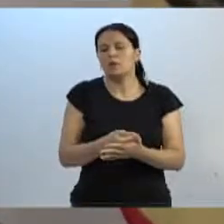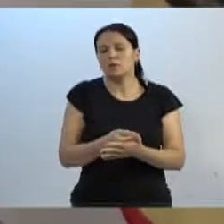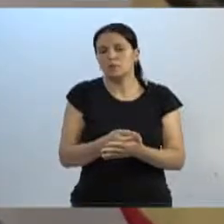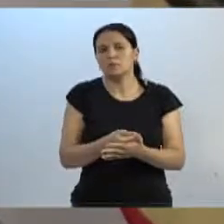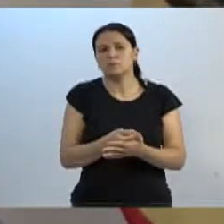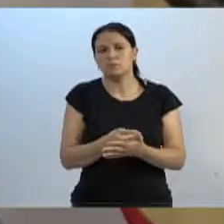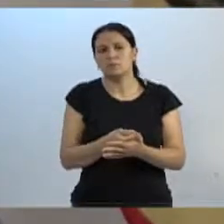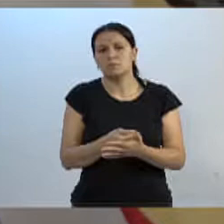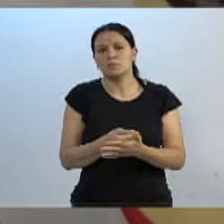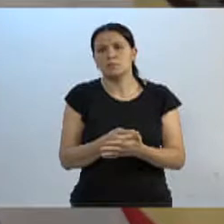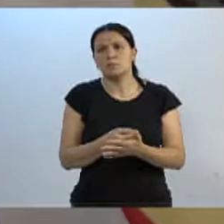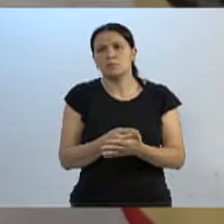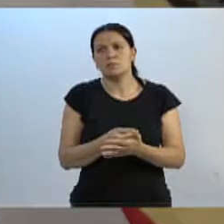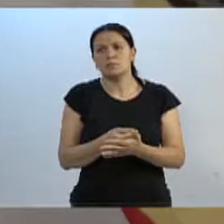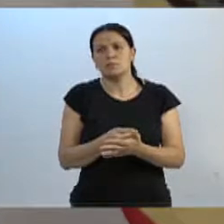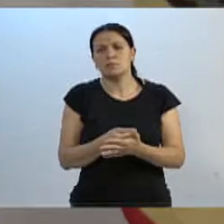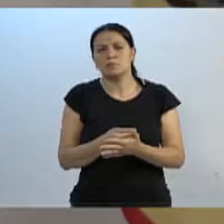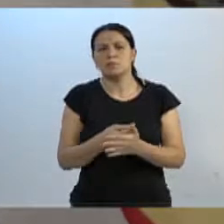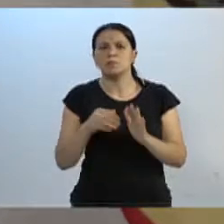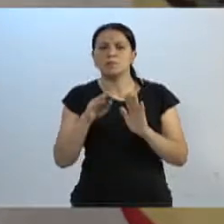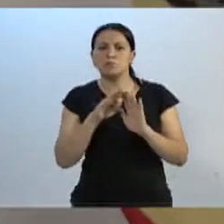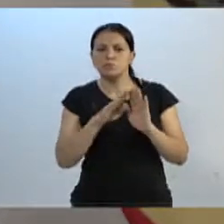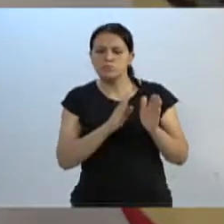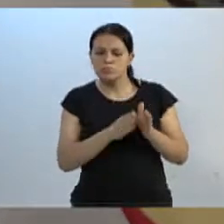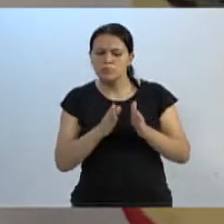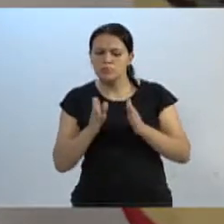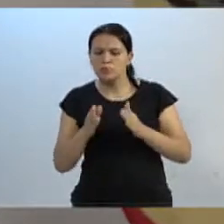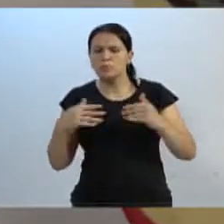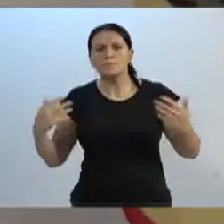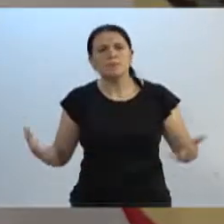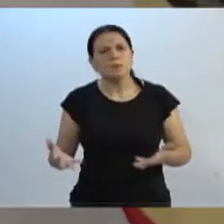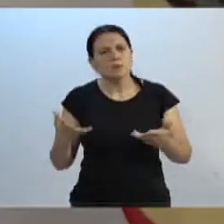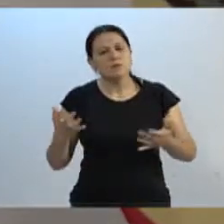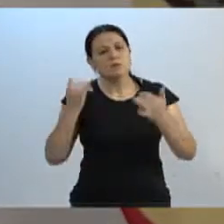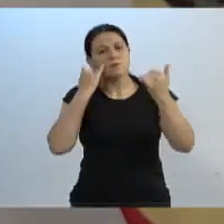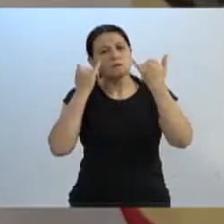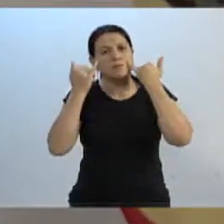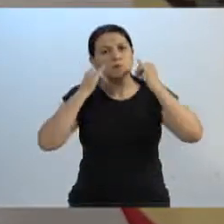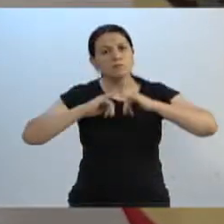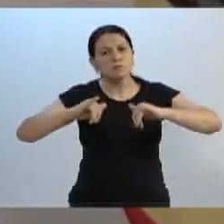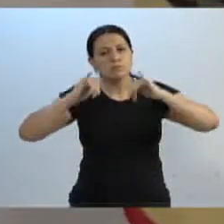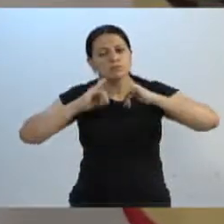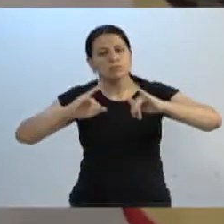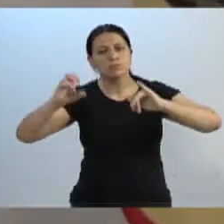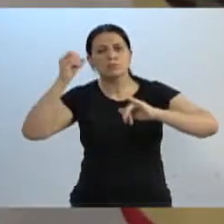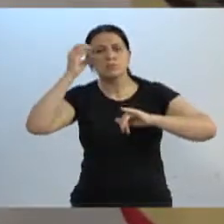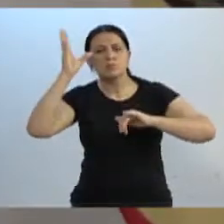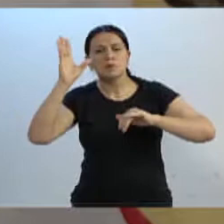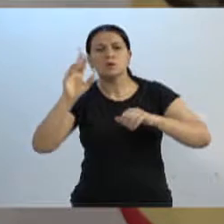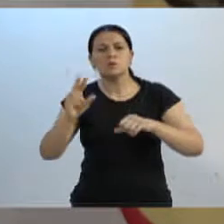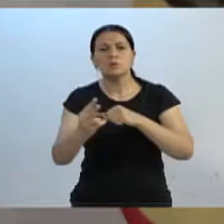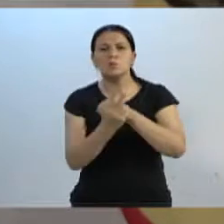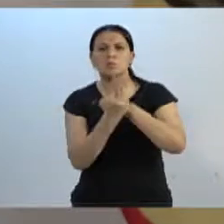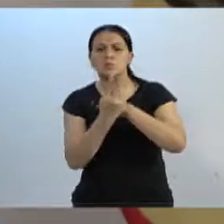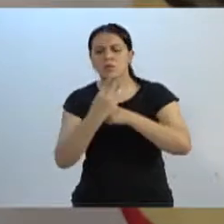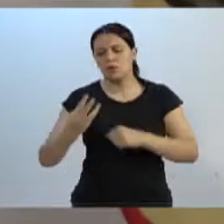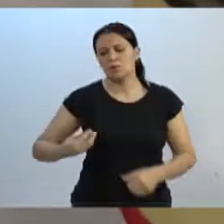por meio de seus programas, incentivos e informações e conhecimentos à proteção à vida.